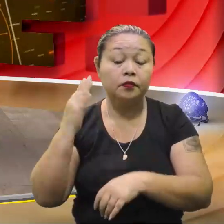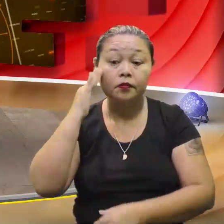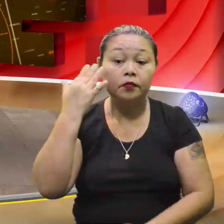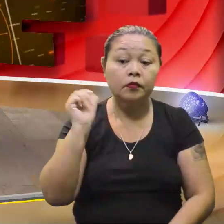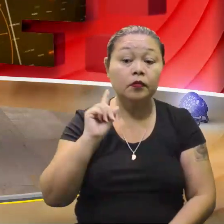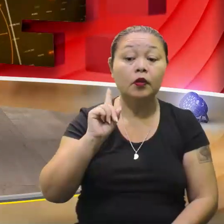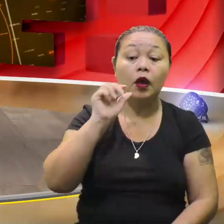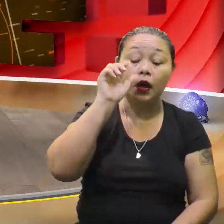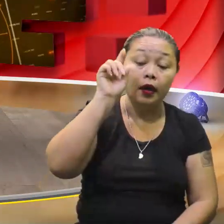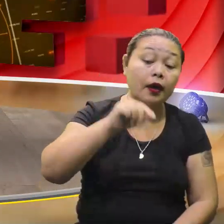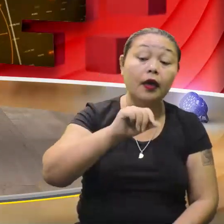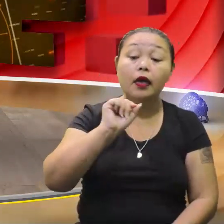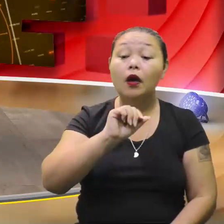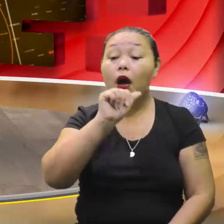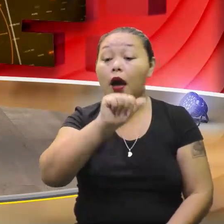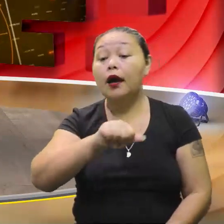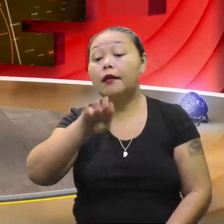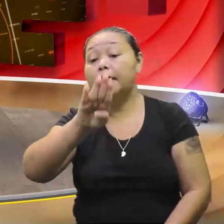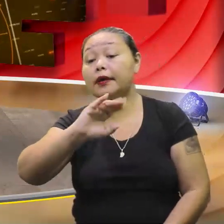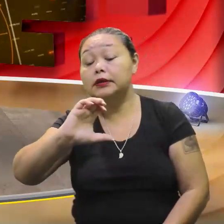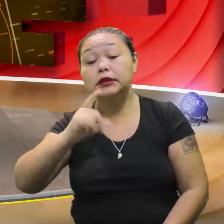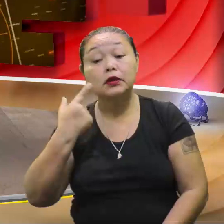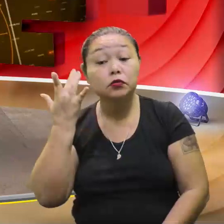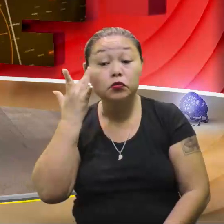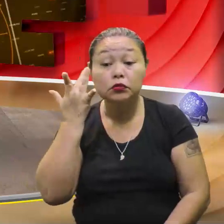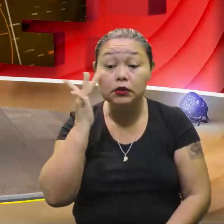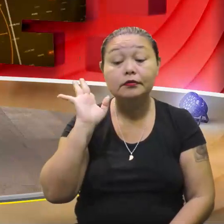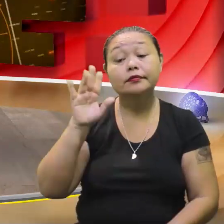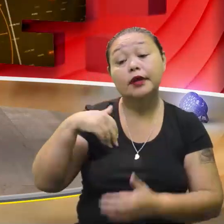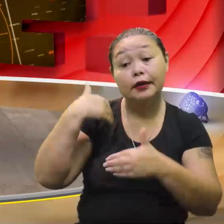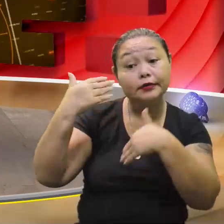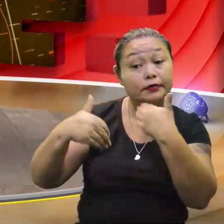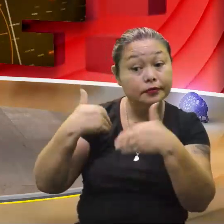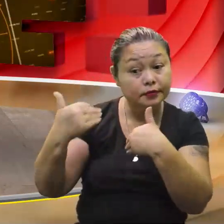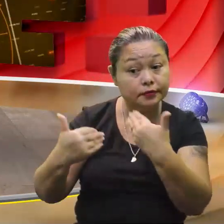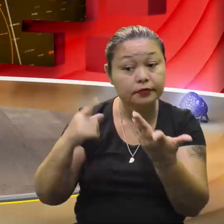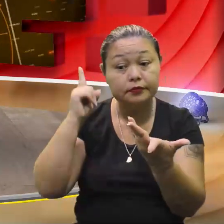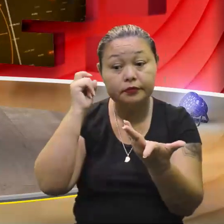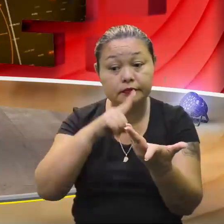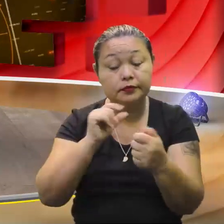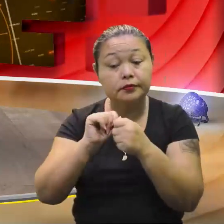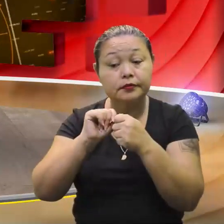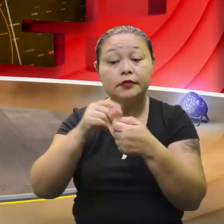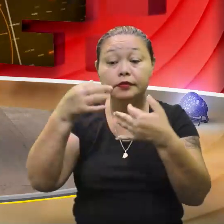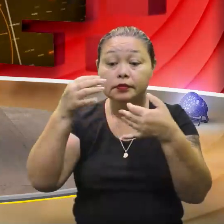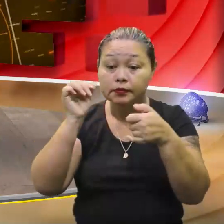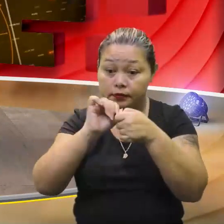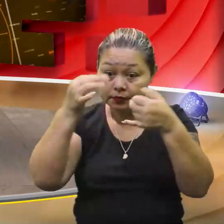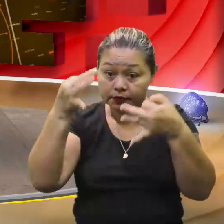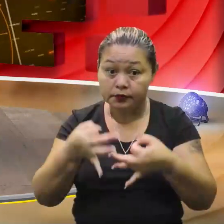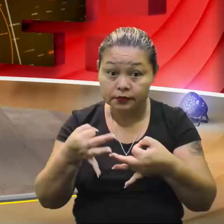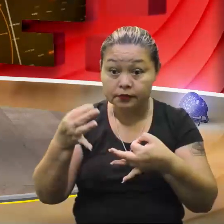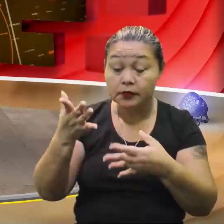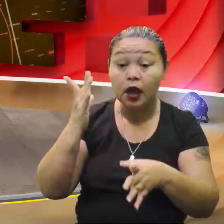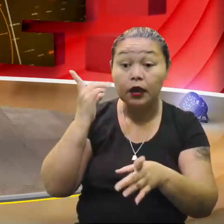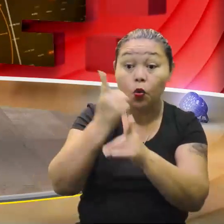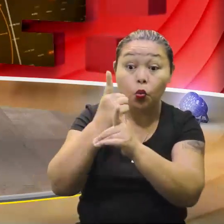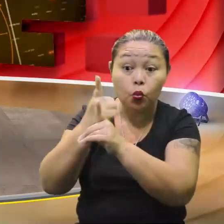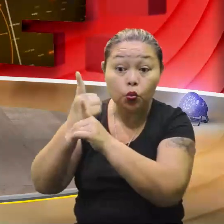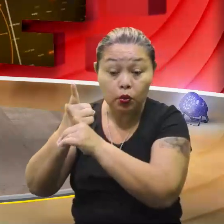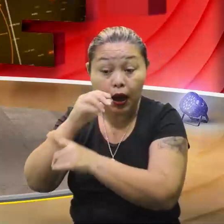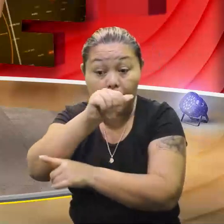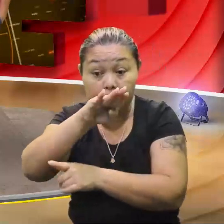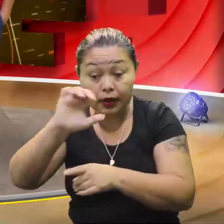identificar quem é o A, quem é o B, quem é o C, o restante tudo depende daí. E se você não fizer de maneira correta essa identificação,